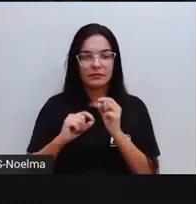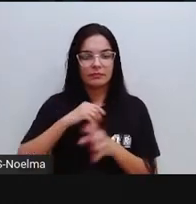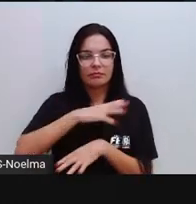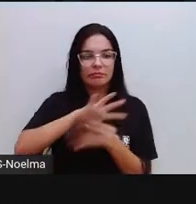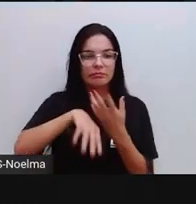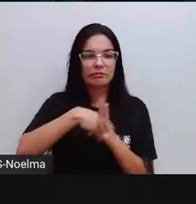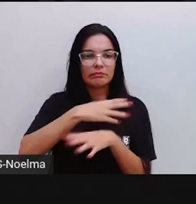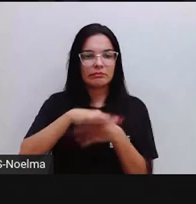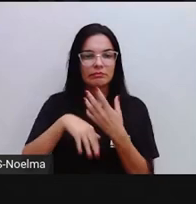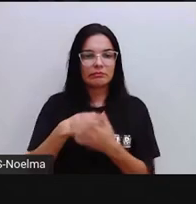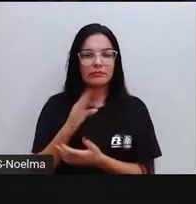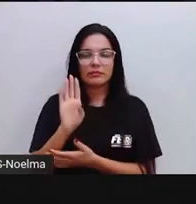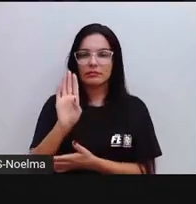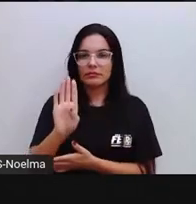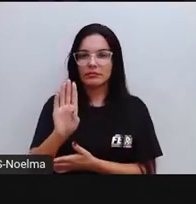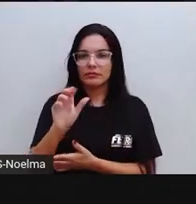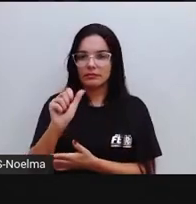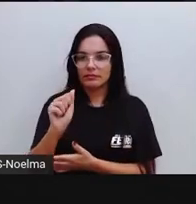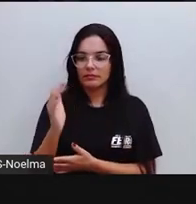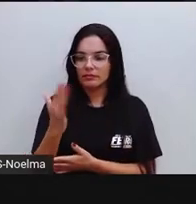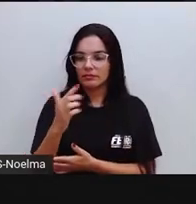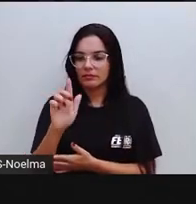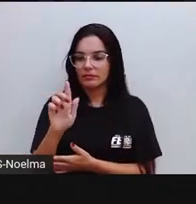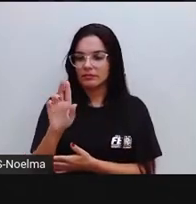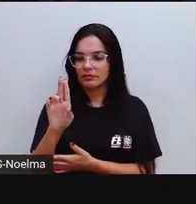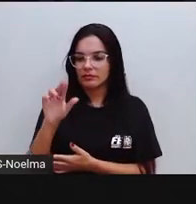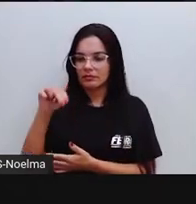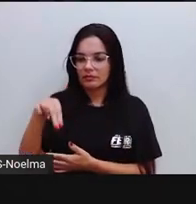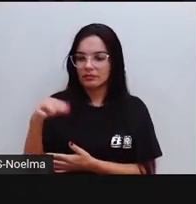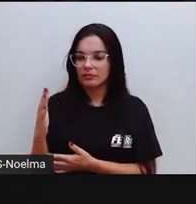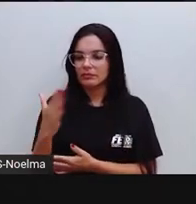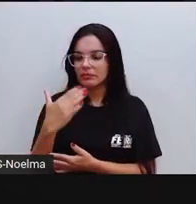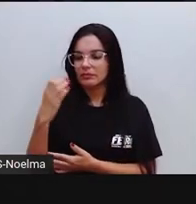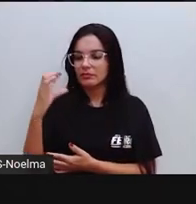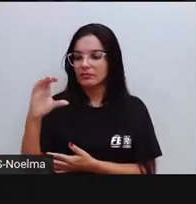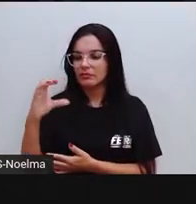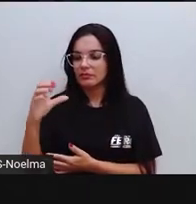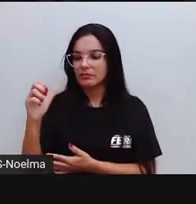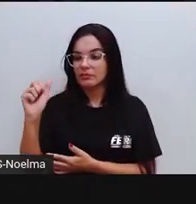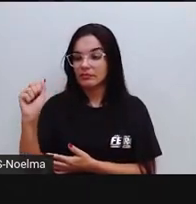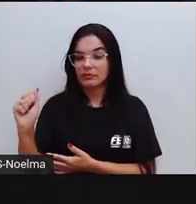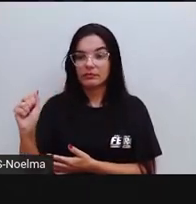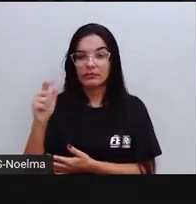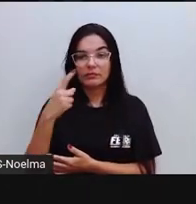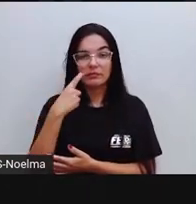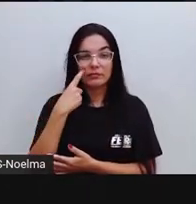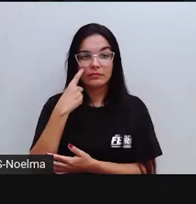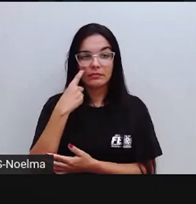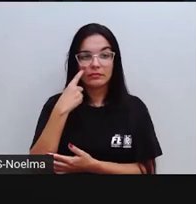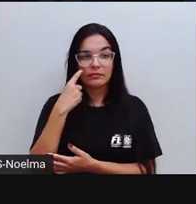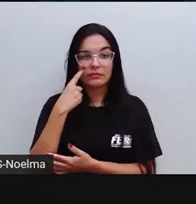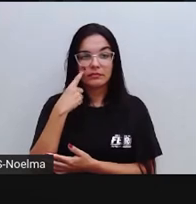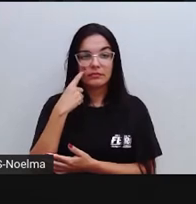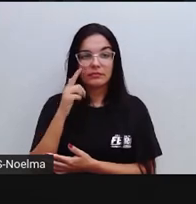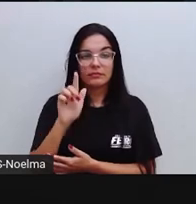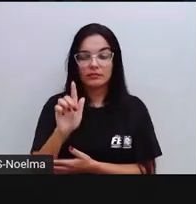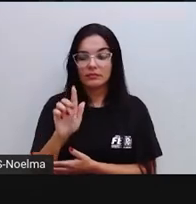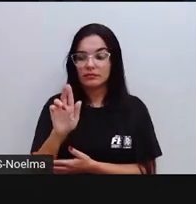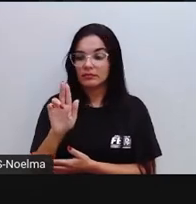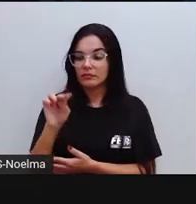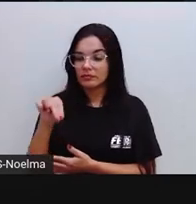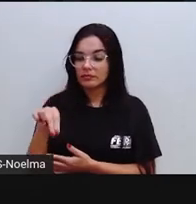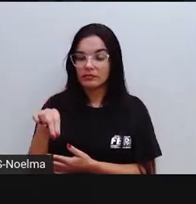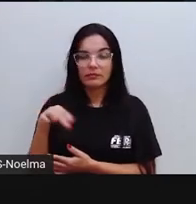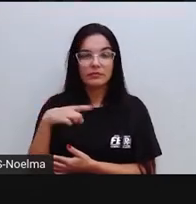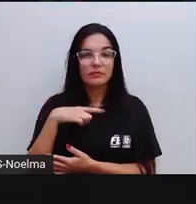bagunça, tá? Na vogal, na, perdão, na sílaba aqui, gum, temos aqui, o guê e